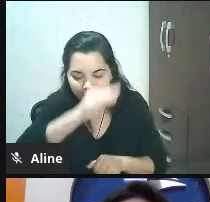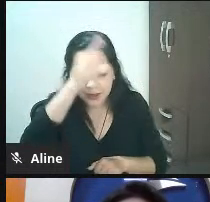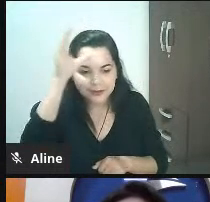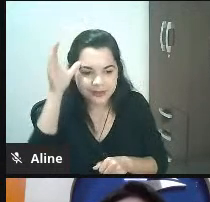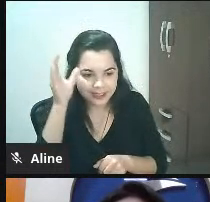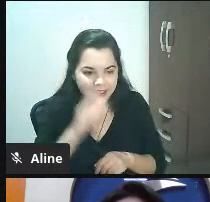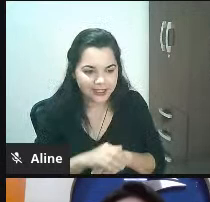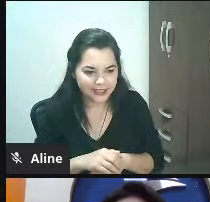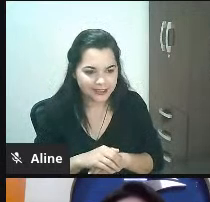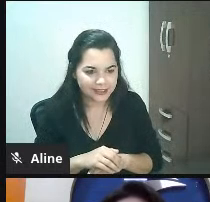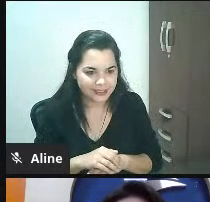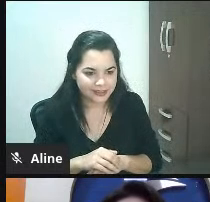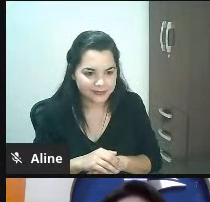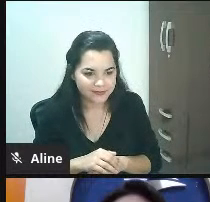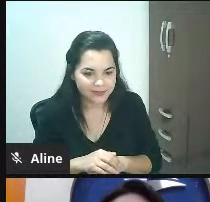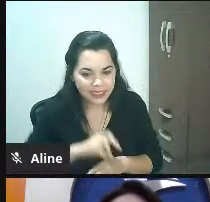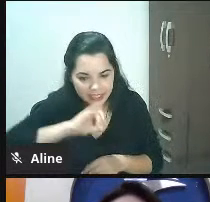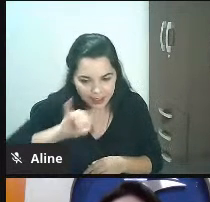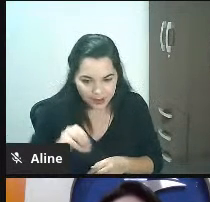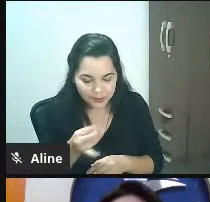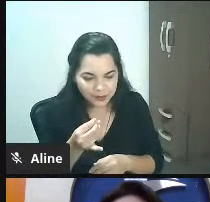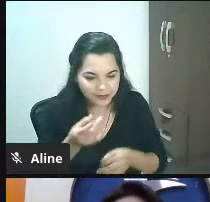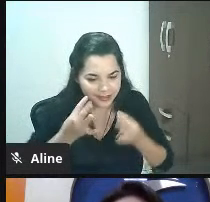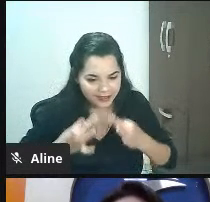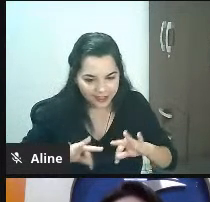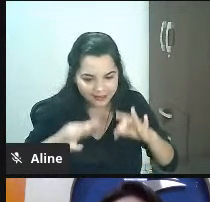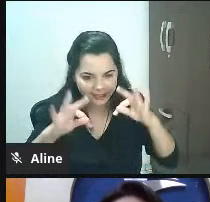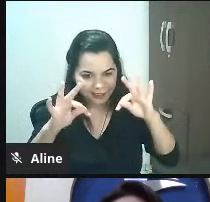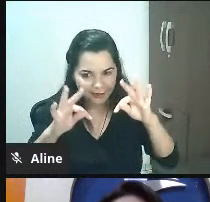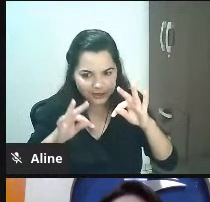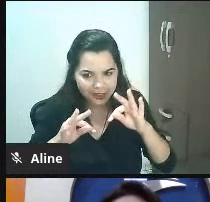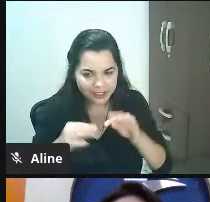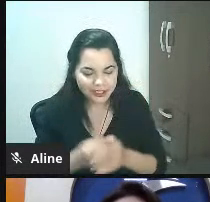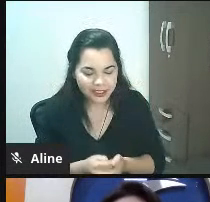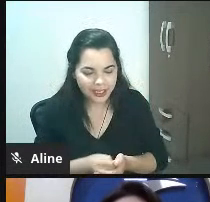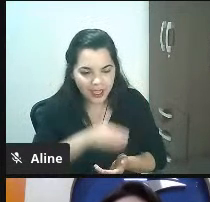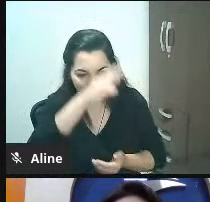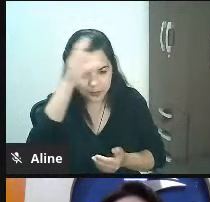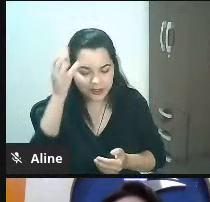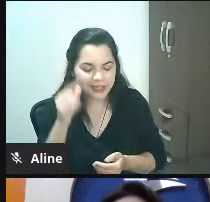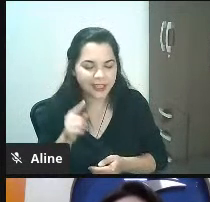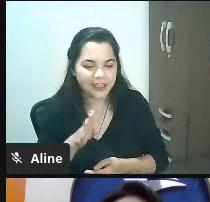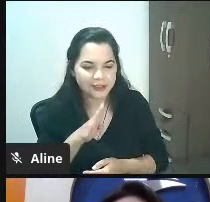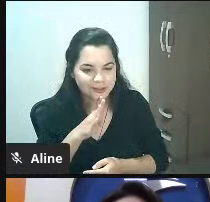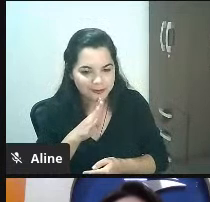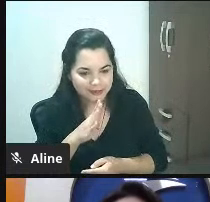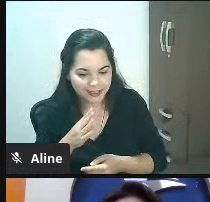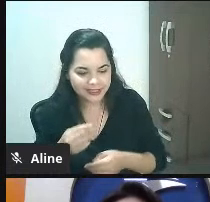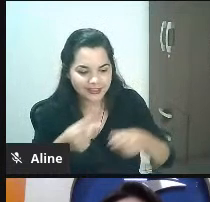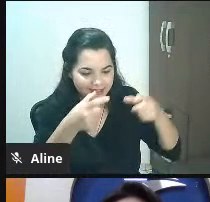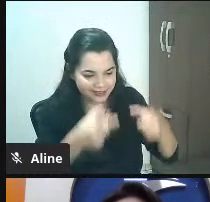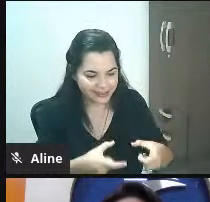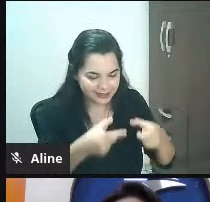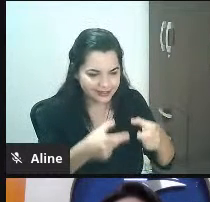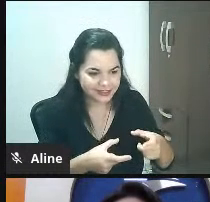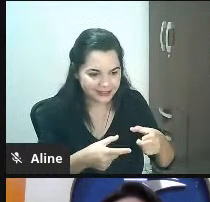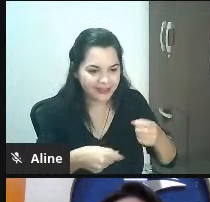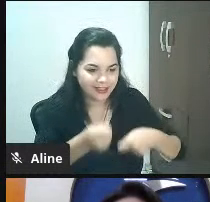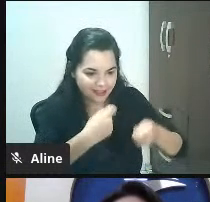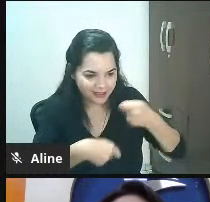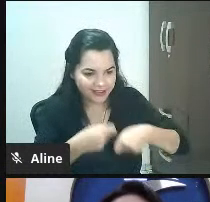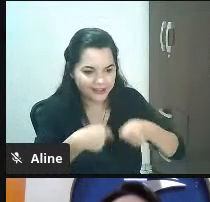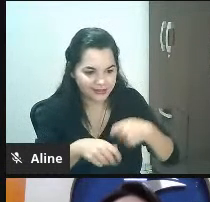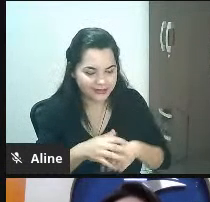mundo é eu acho que quanto mais a gente entender que que é o que às vezes